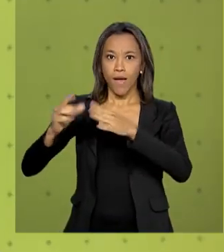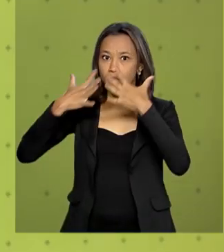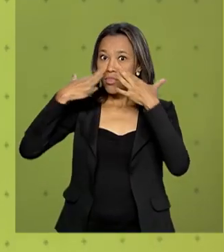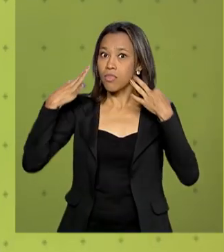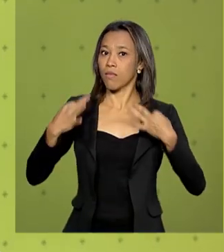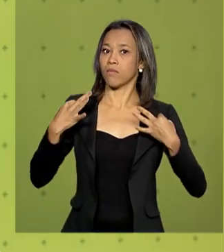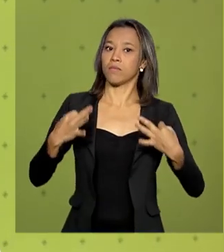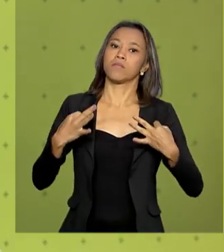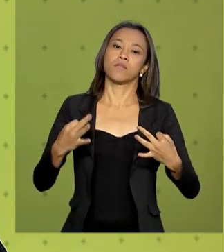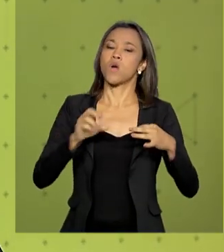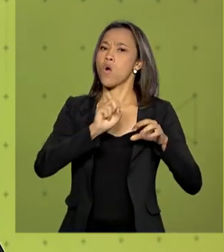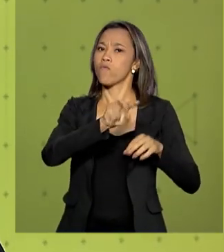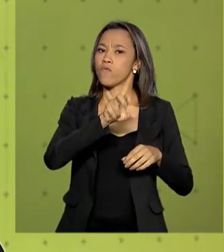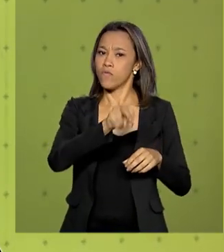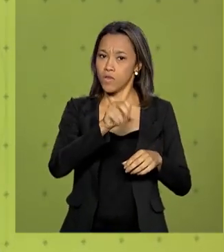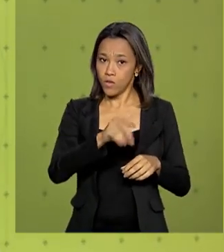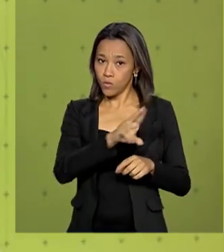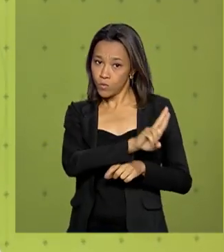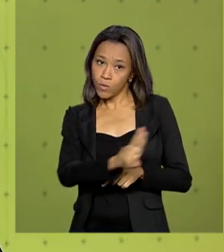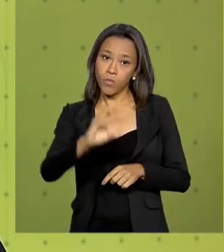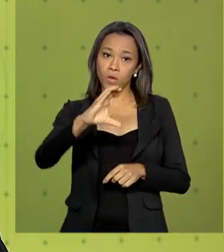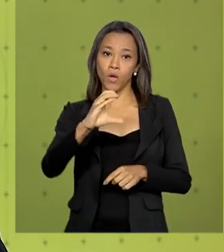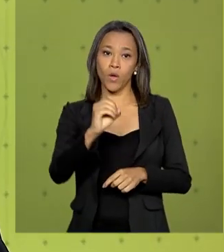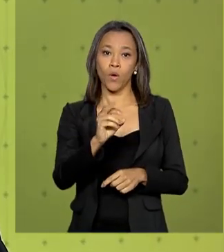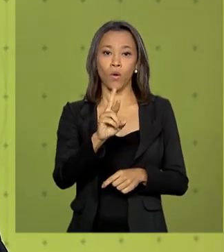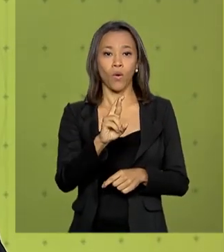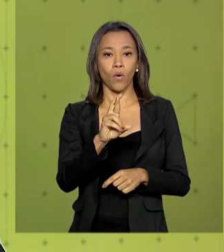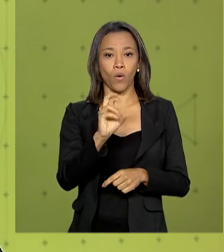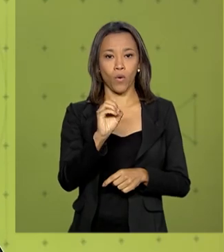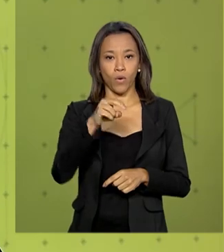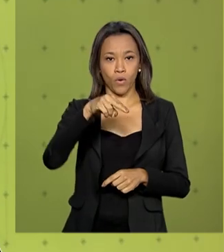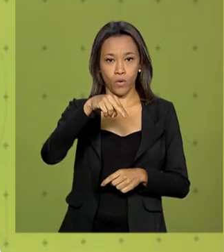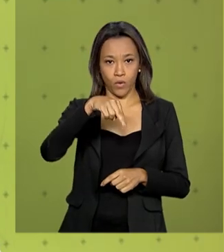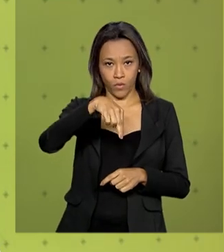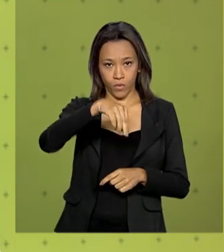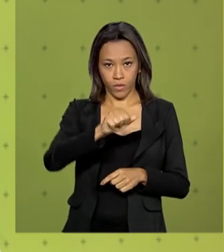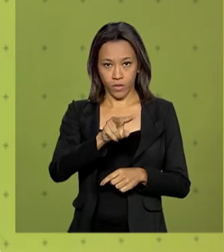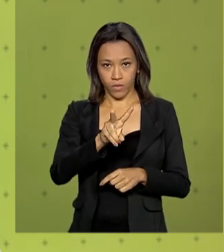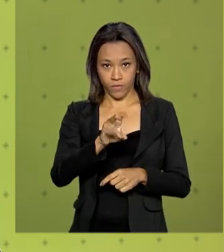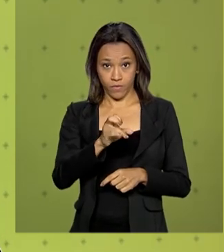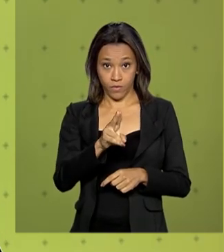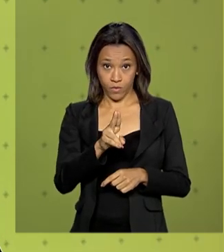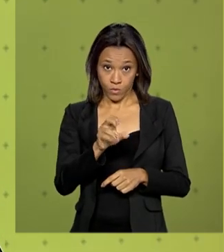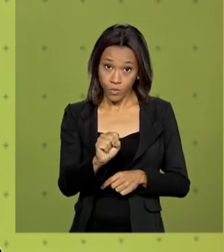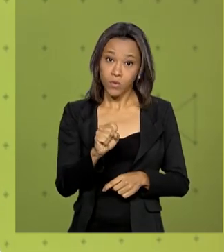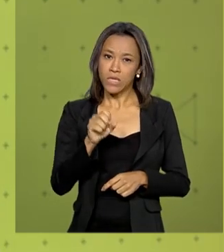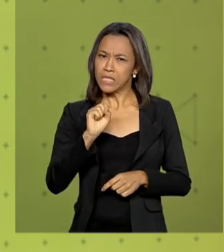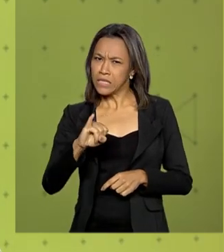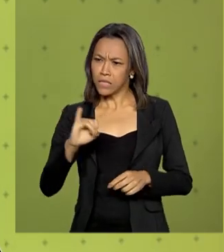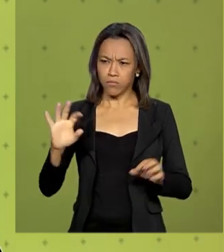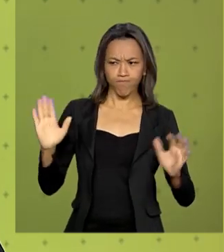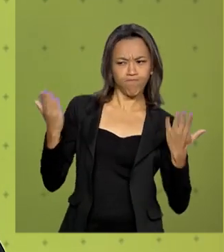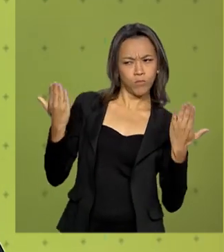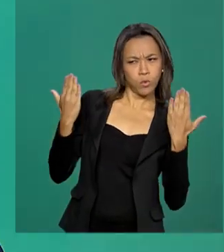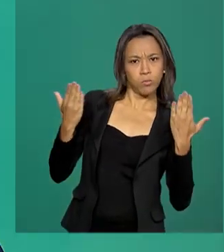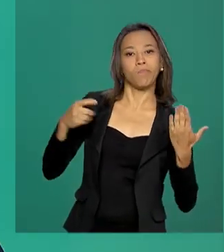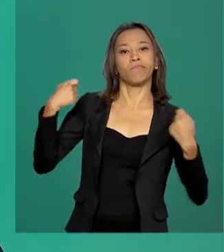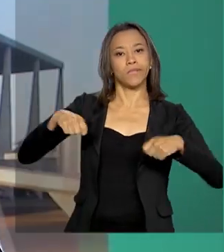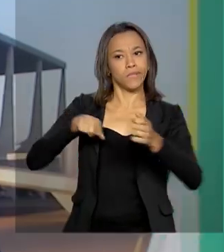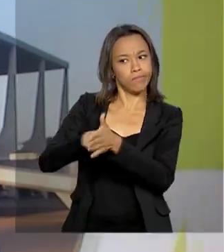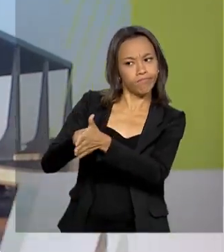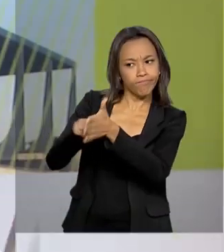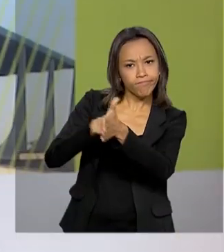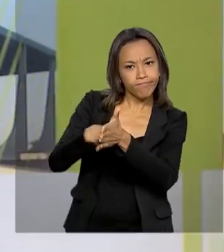coronavírus. Agora, qualquer caso suspeito procedente da China deve ser investigado. O ministro da Saúde anunciou um caso